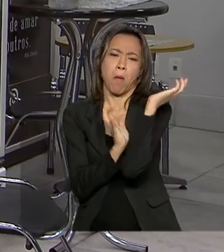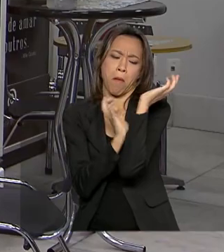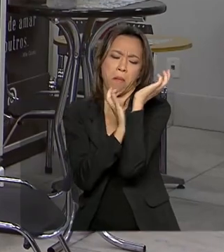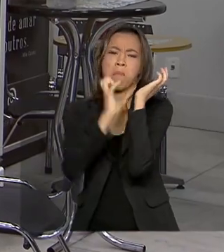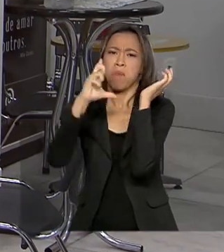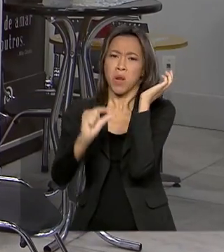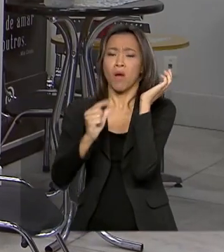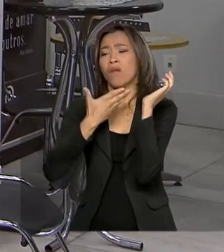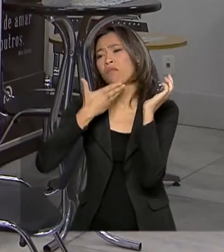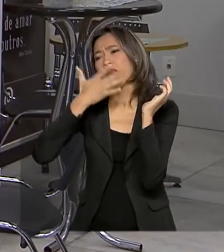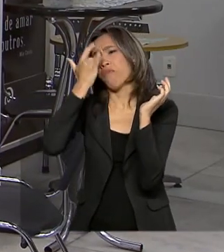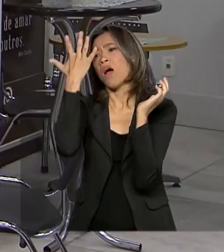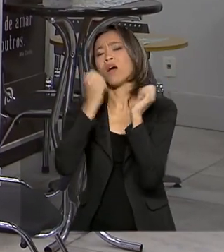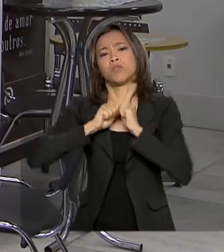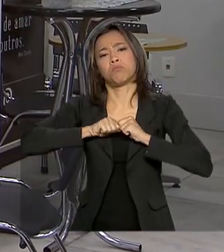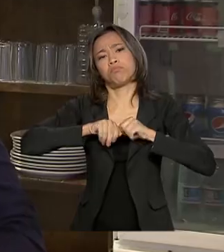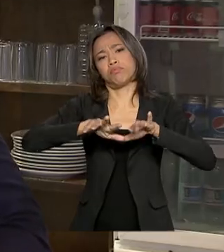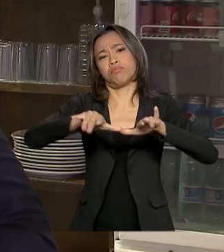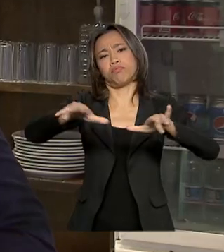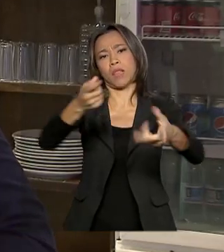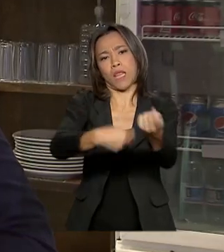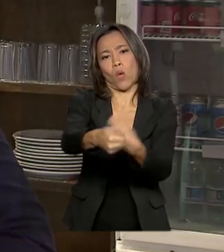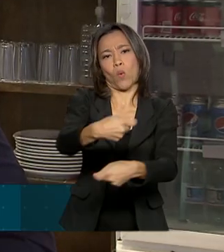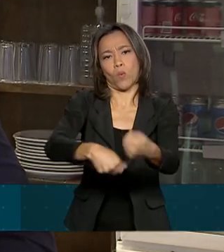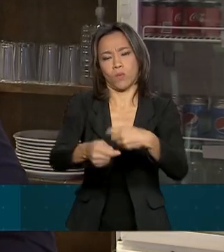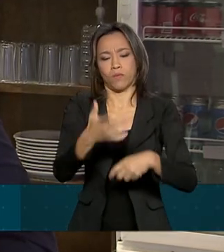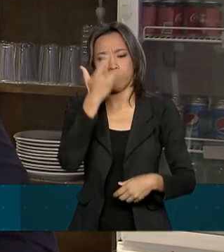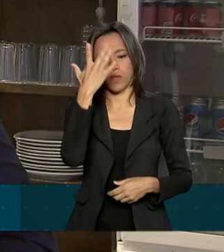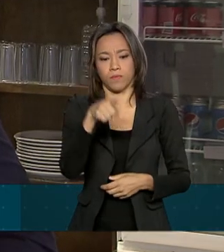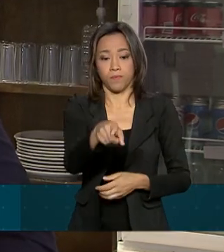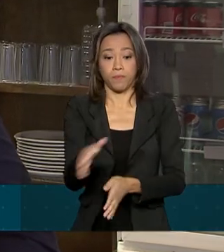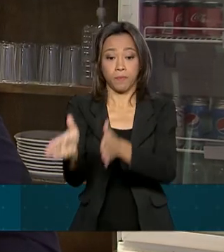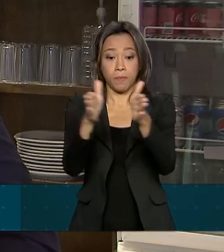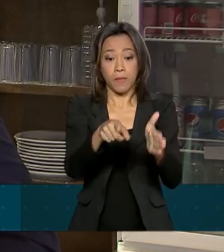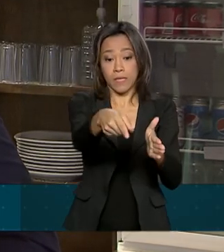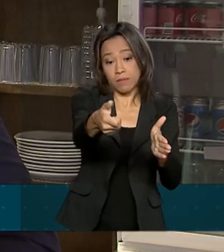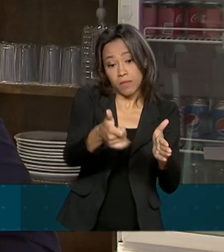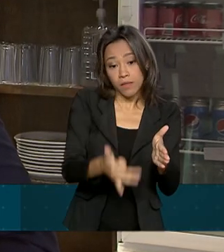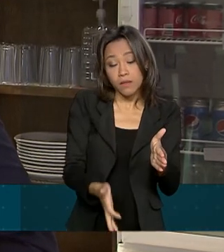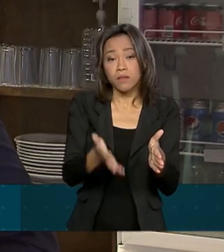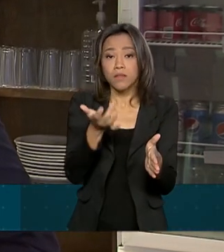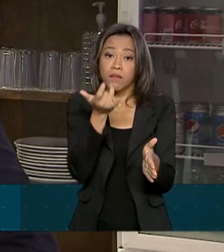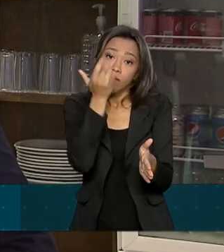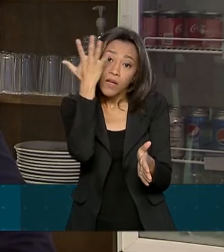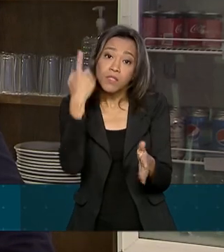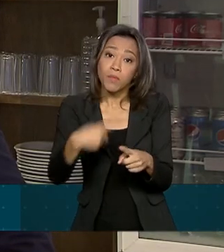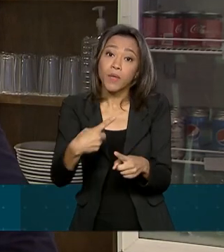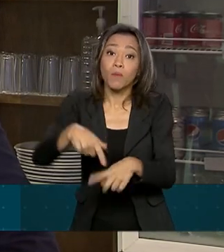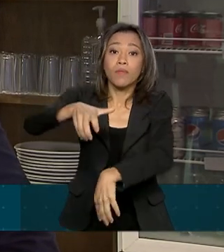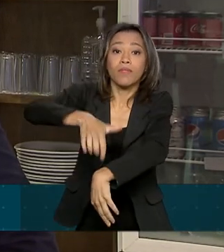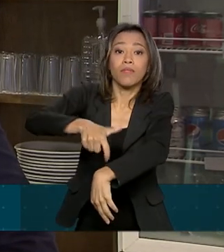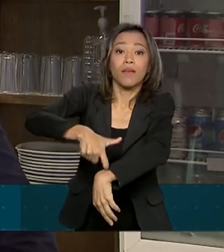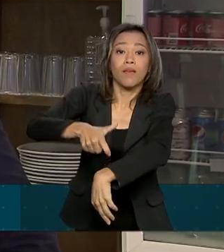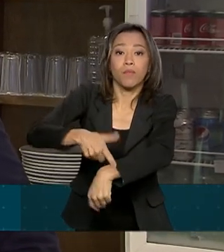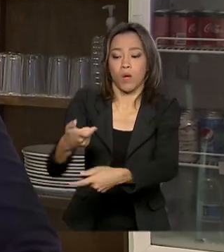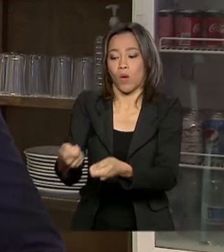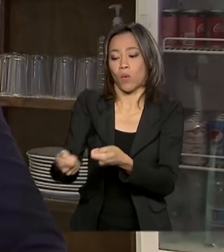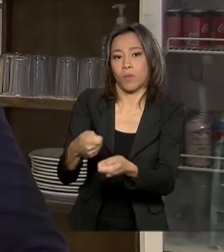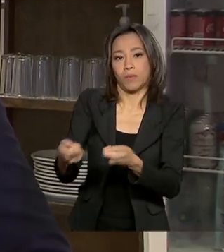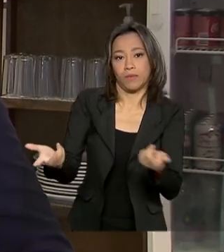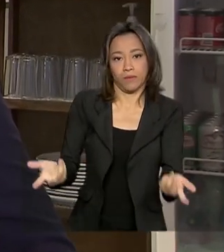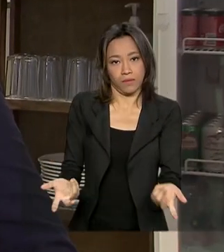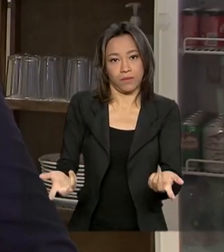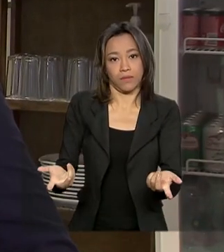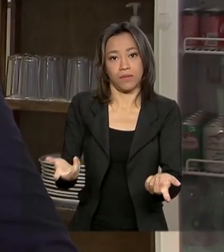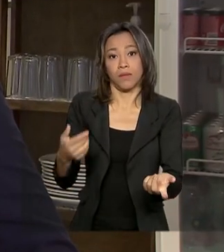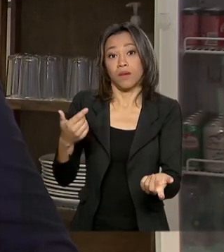chances de expandir os negócios. Facilita muito, em razão do tempo que você economiza, em razão do custo que